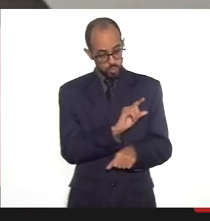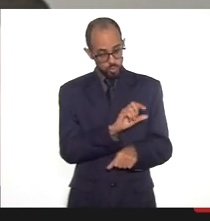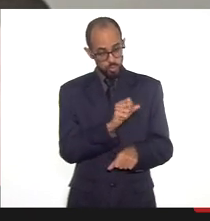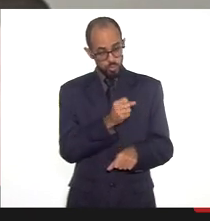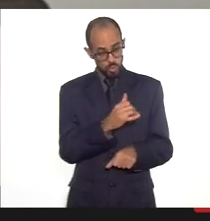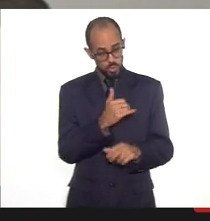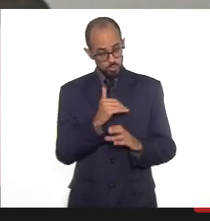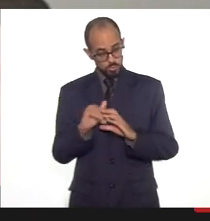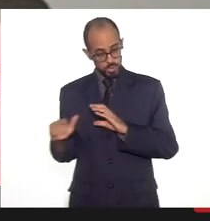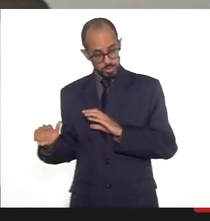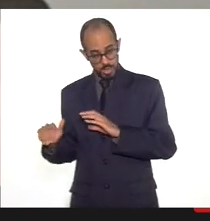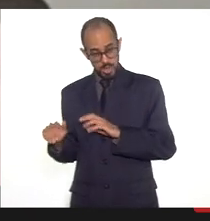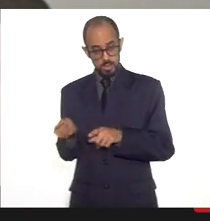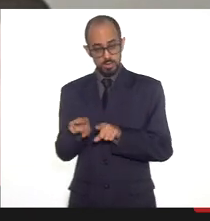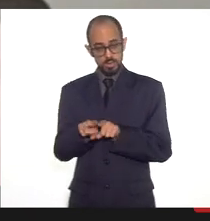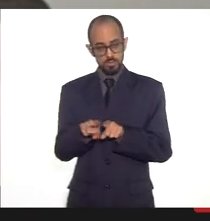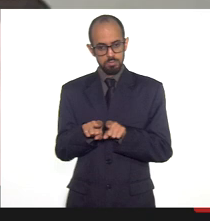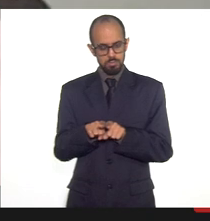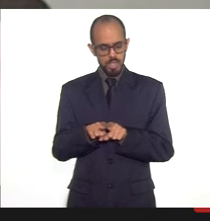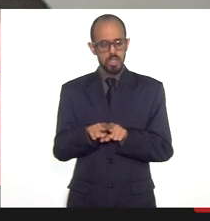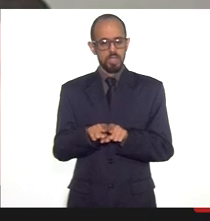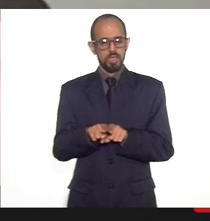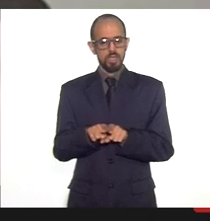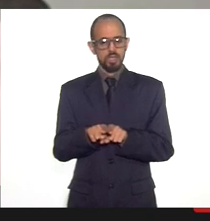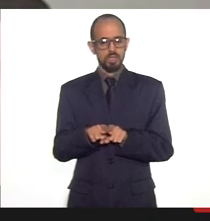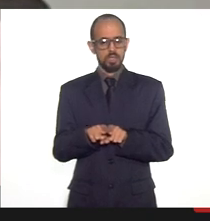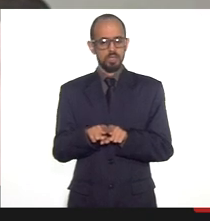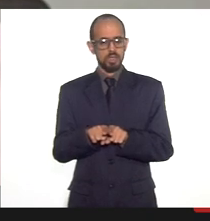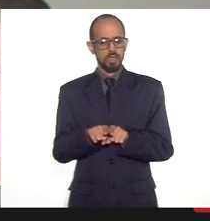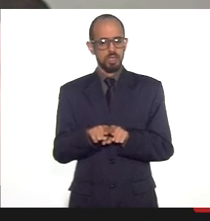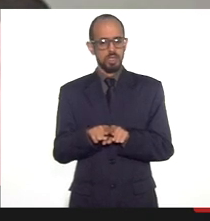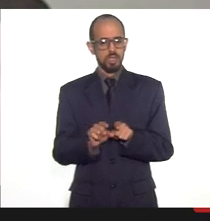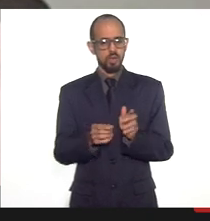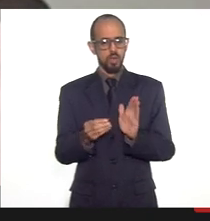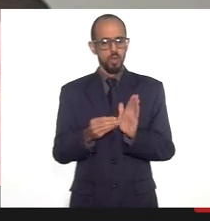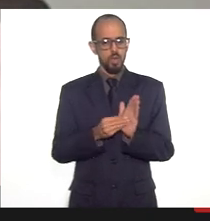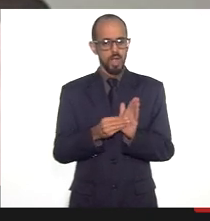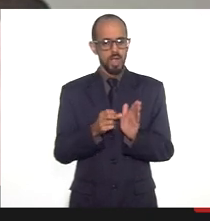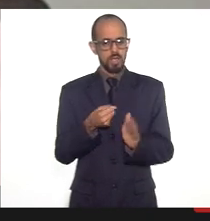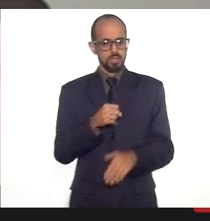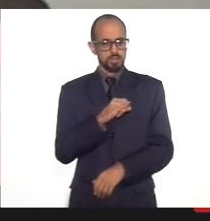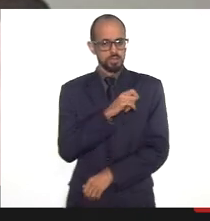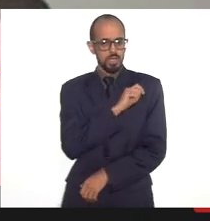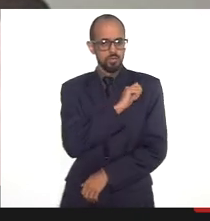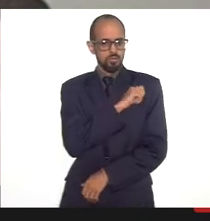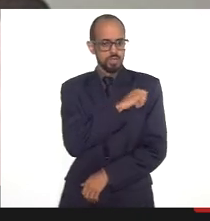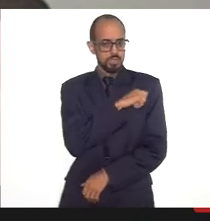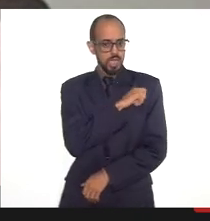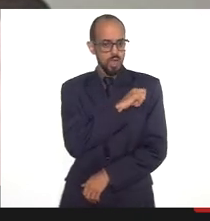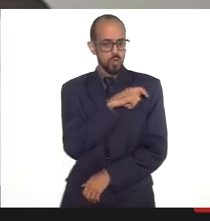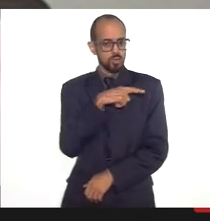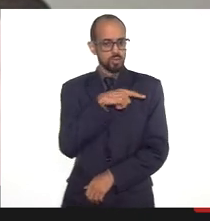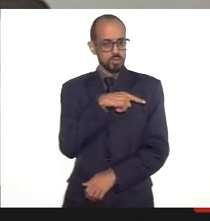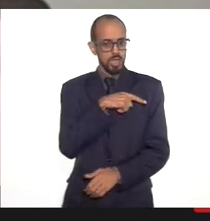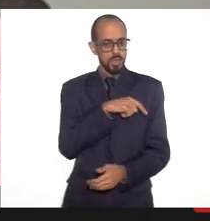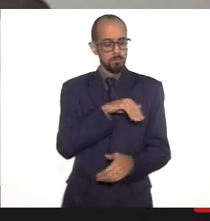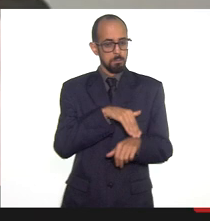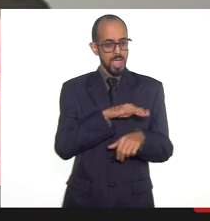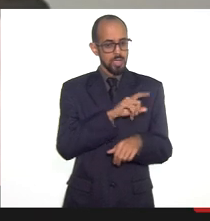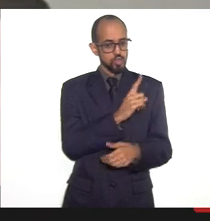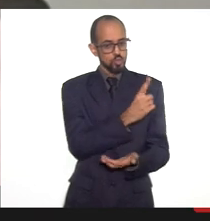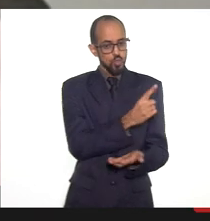encaminhado o nome dos fiscais colocasse se esse fiscal ele tem mais de uma unidade que ele fiscaliza se